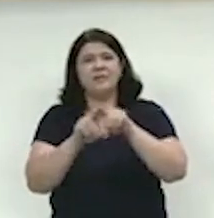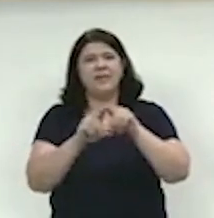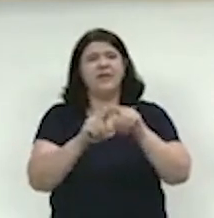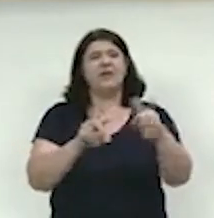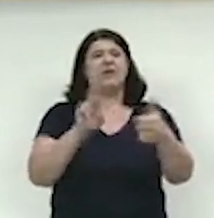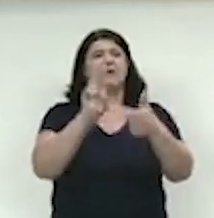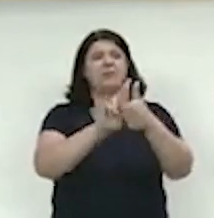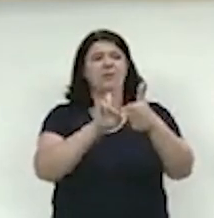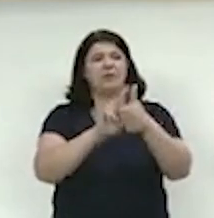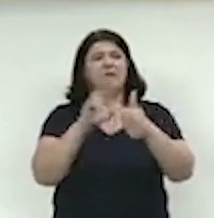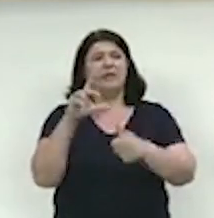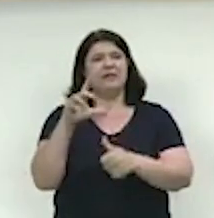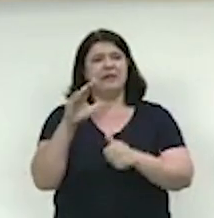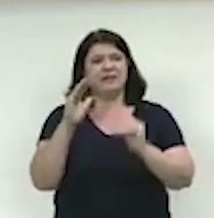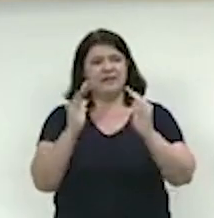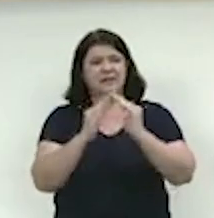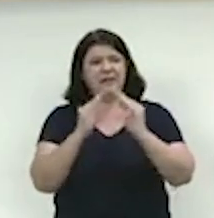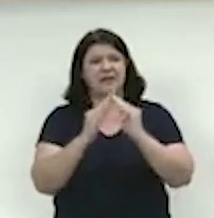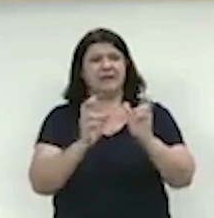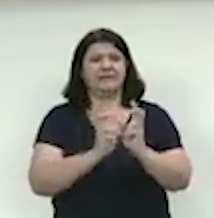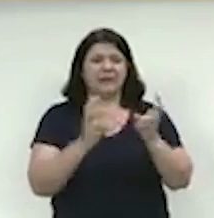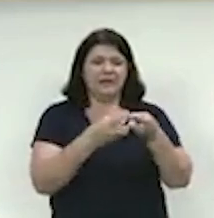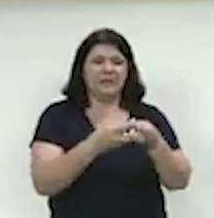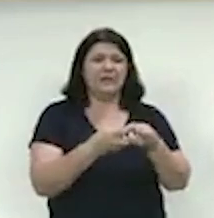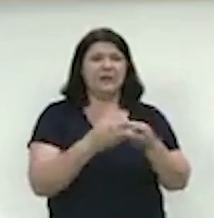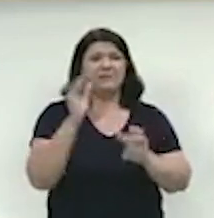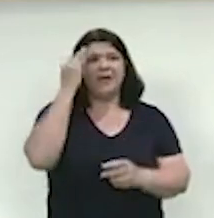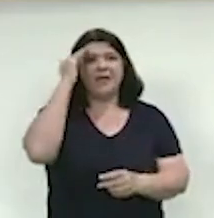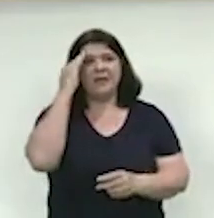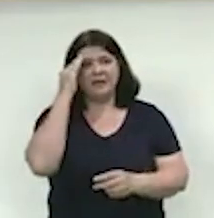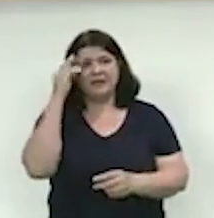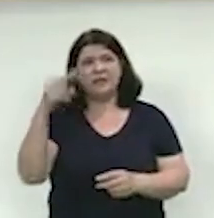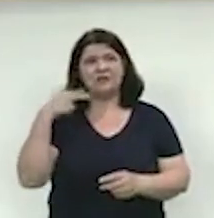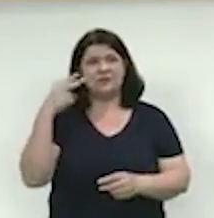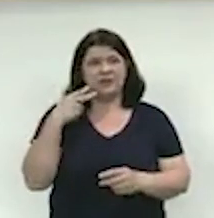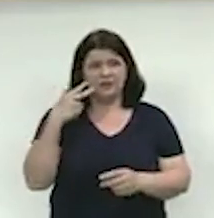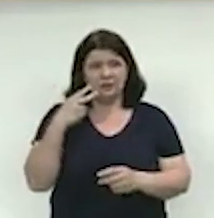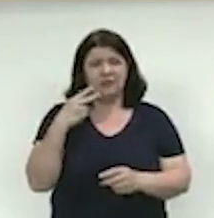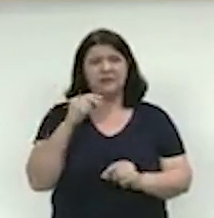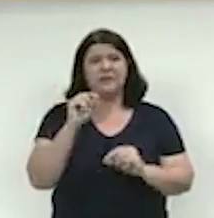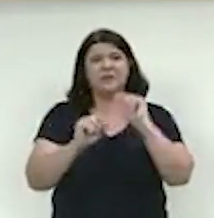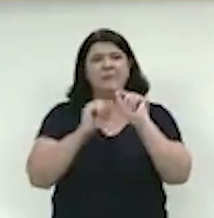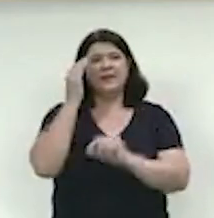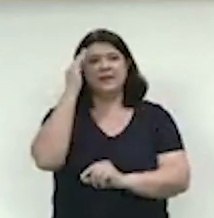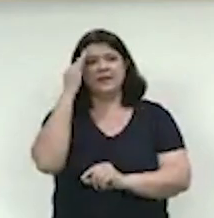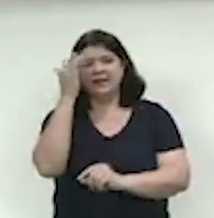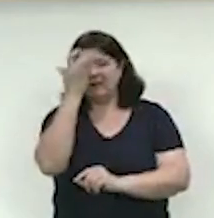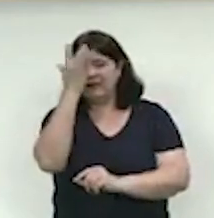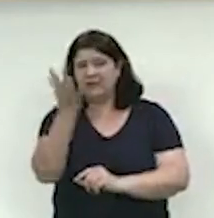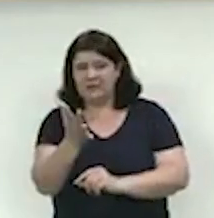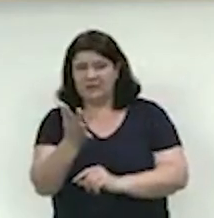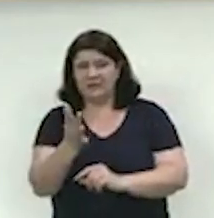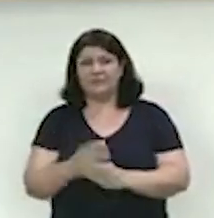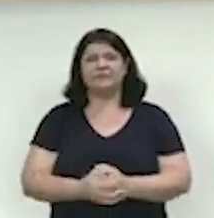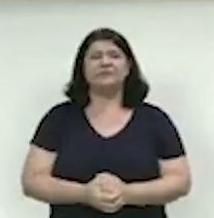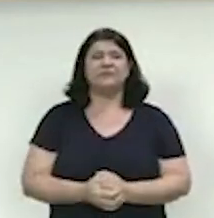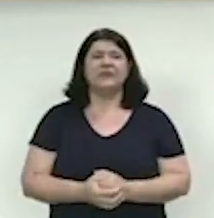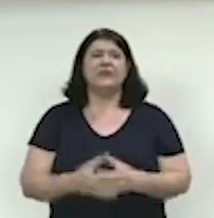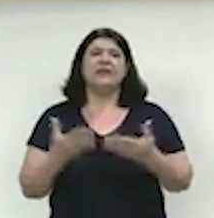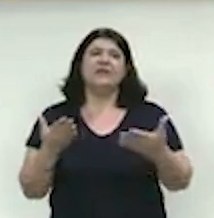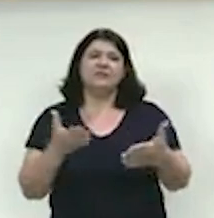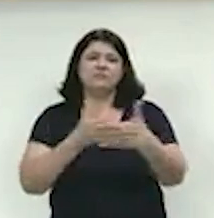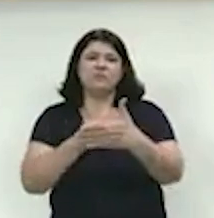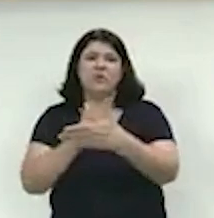para que o entendimento dos nobres pares seja mais fácil e assim caso